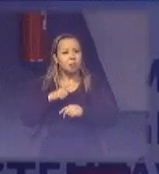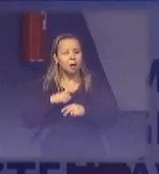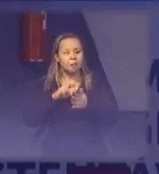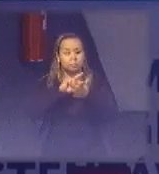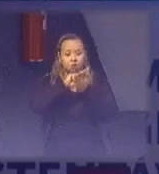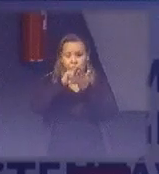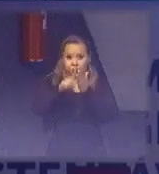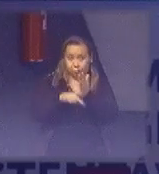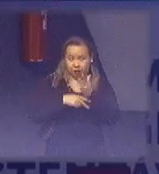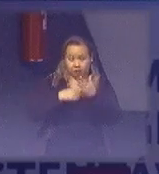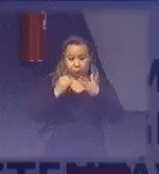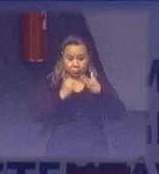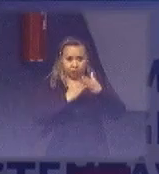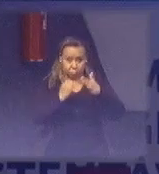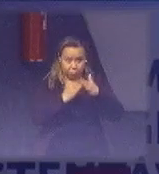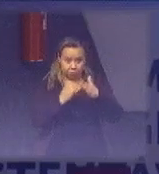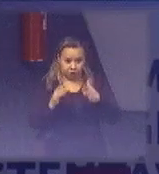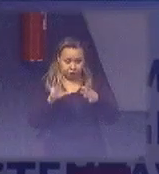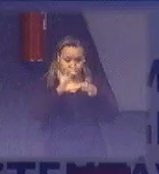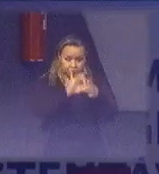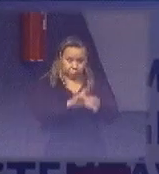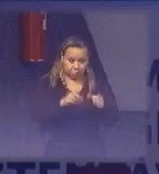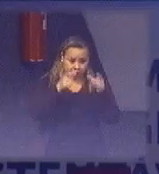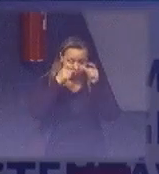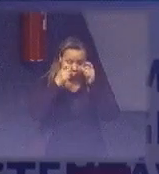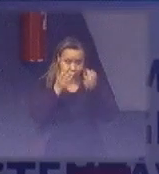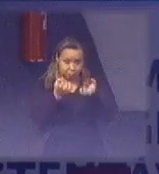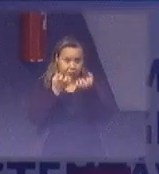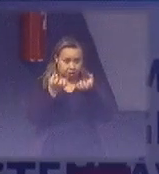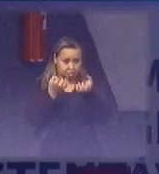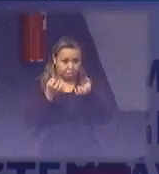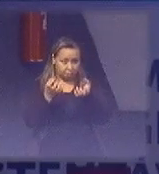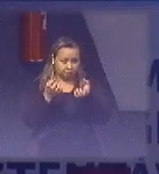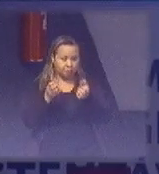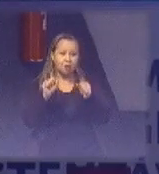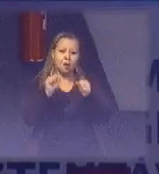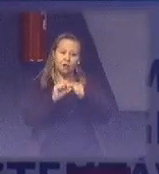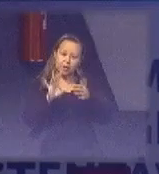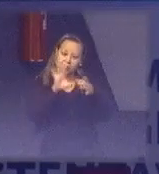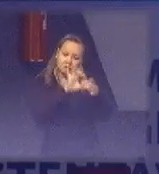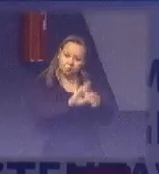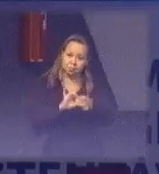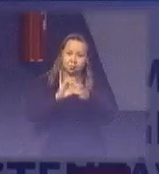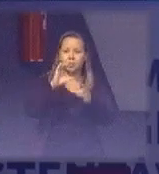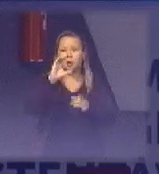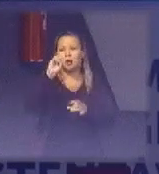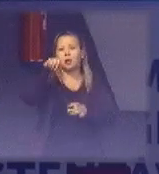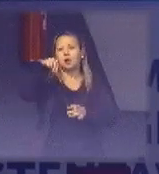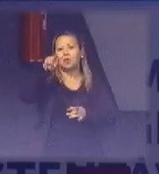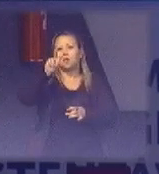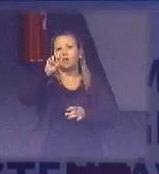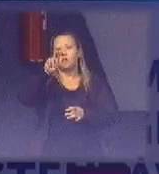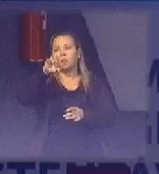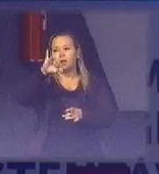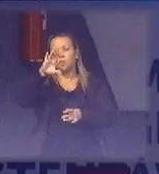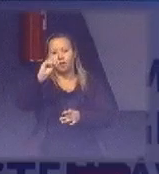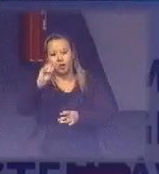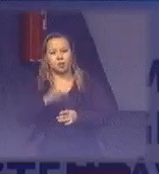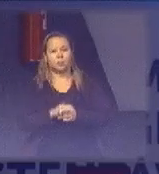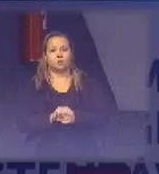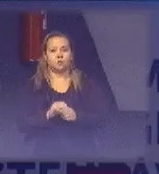órgãos públicos interessados em fazer o convênio, antes do TRT até, mas por questões burocráticas,